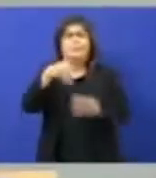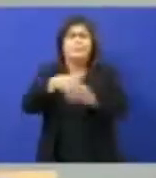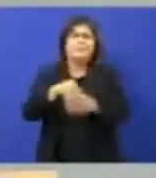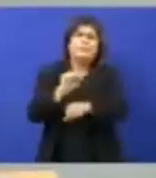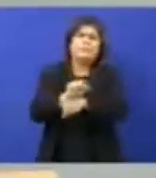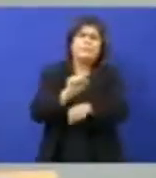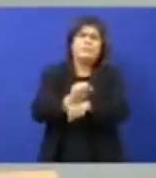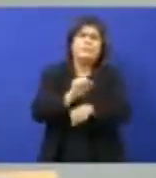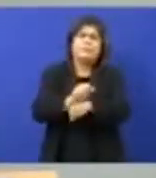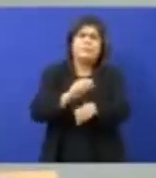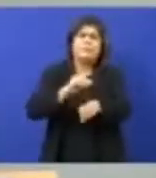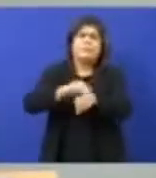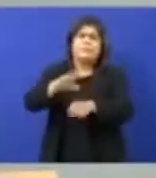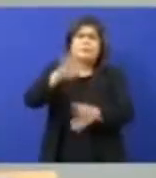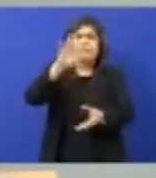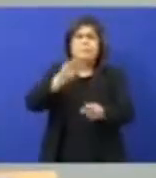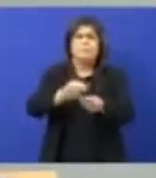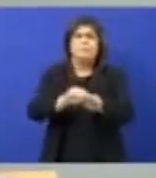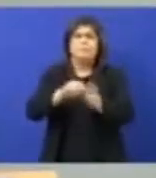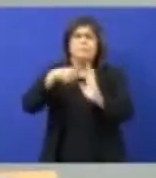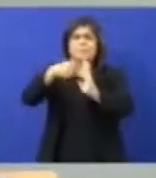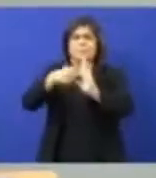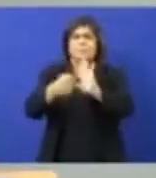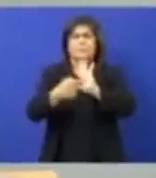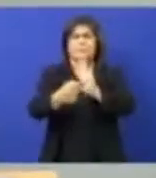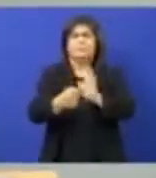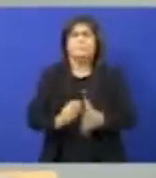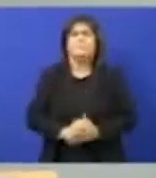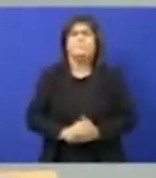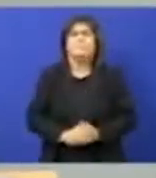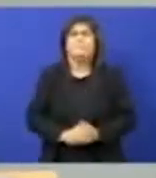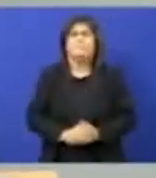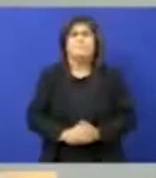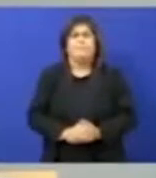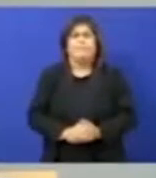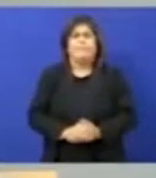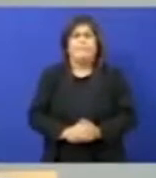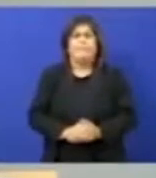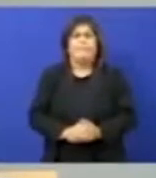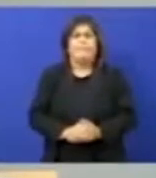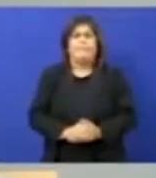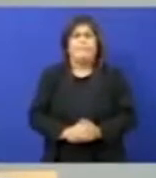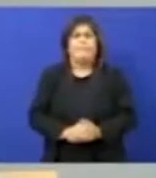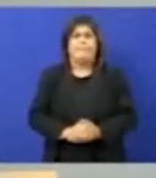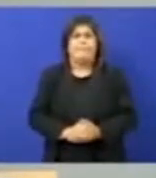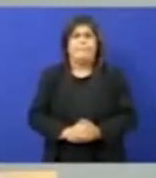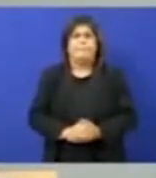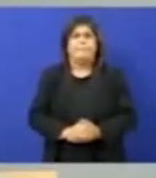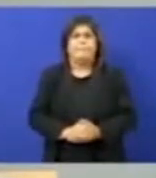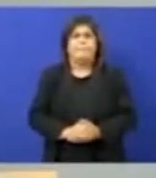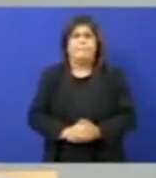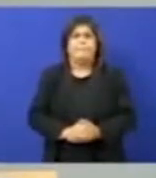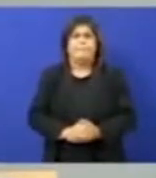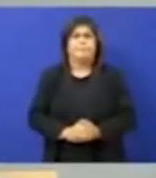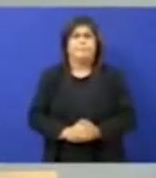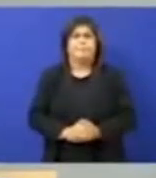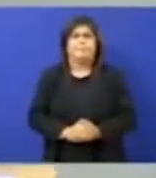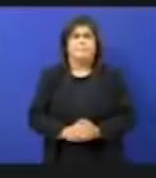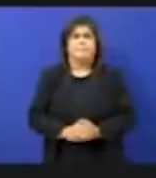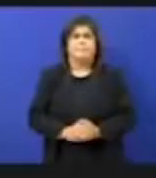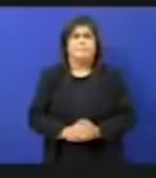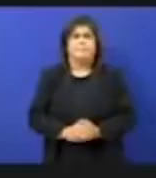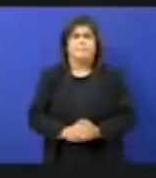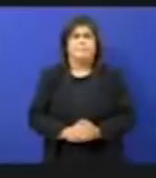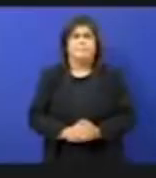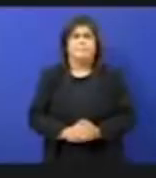expor esse rápido vídeo de um pai. Olha aqui, olha aqui, veja aqui. Eu não vou deixar uma